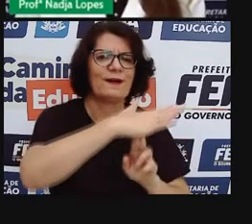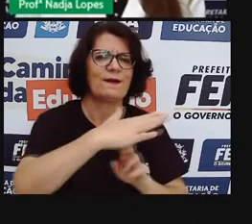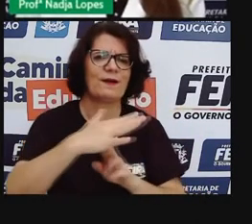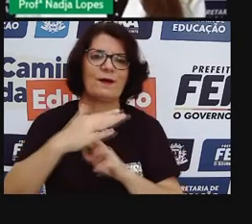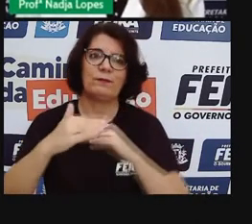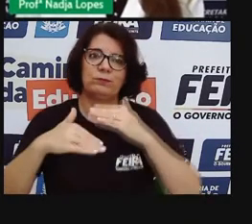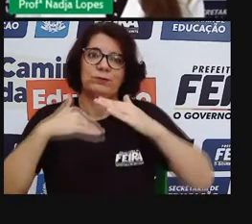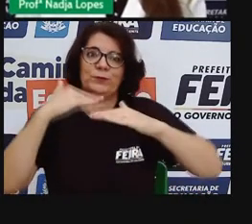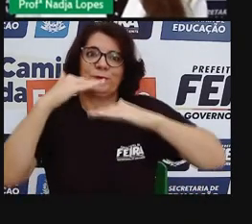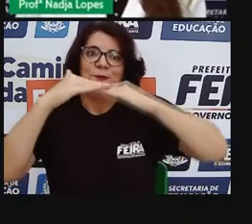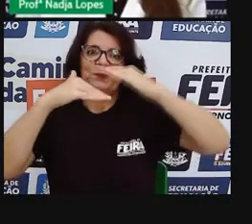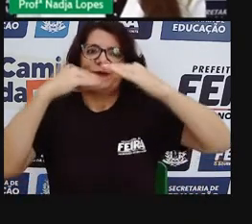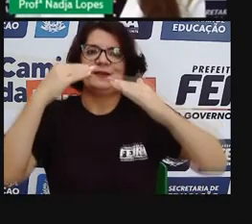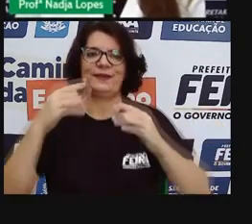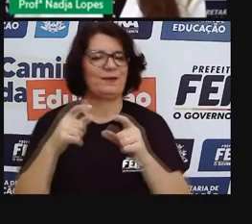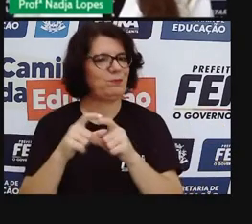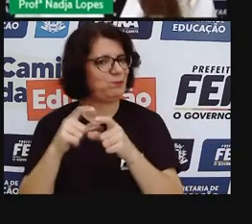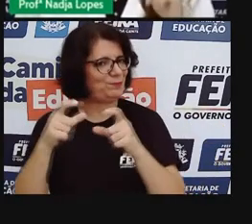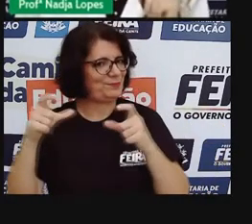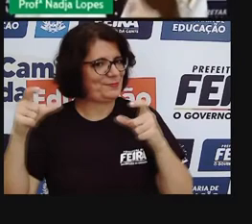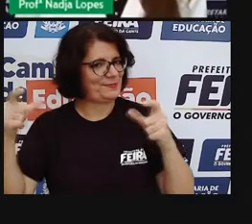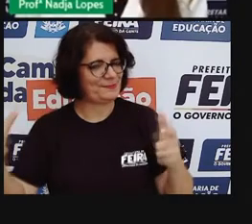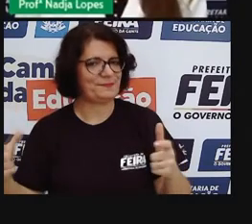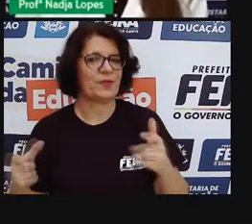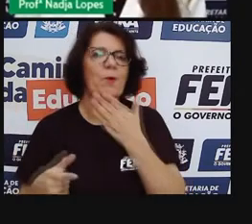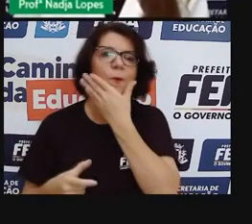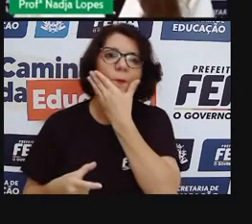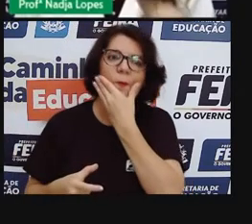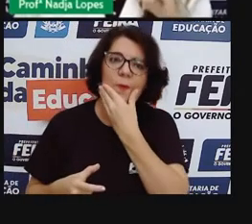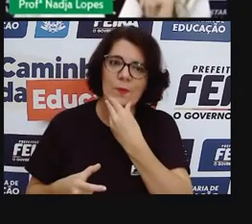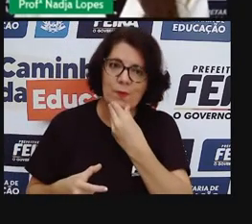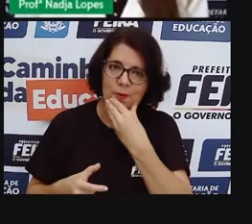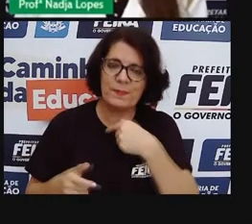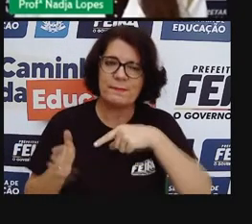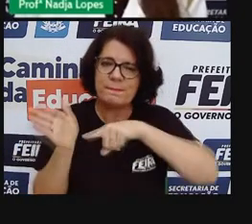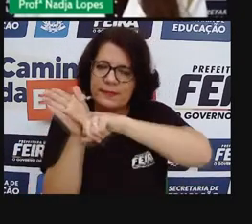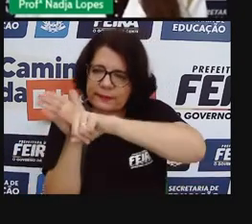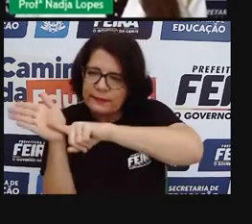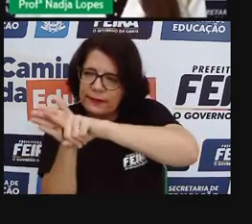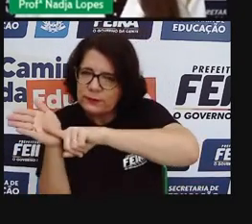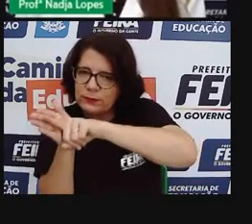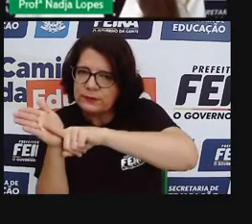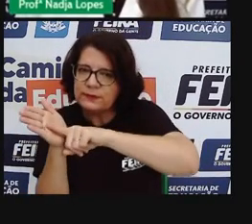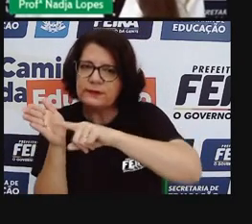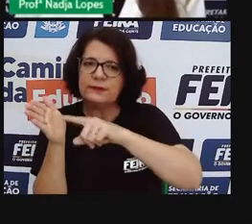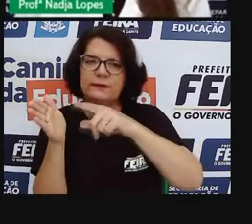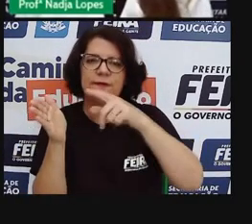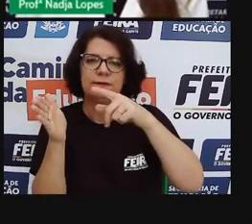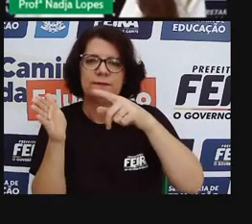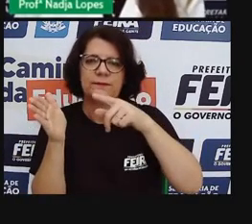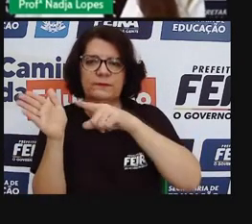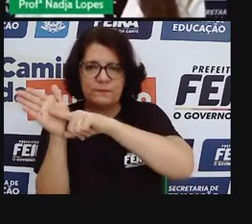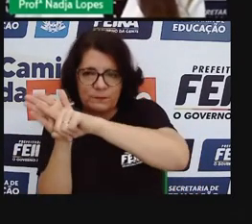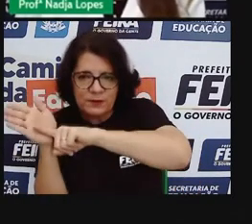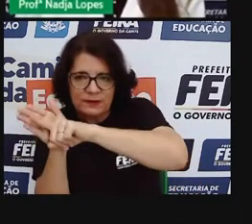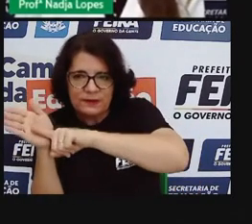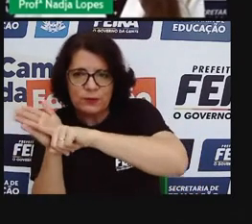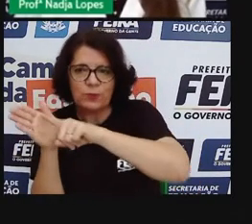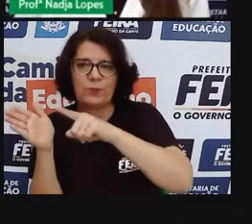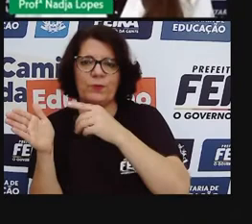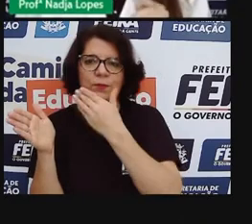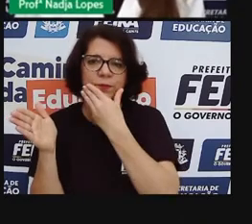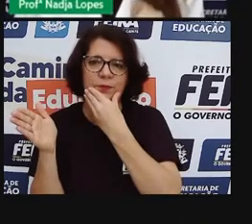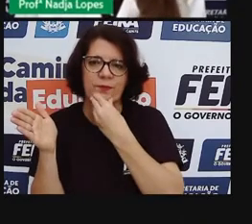pesquisador e historiador Franklin Machado, a gente vai trabalhar com a história dele também na nossa aula de história, eu vou trazer um pouquinho sobre